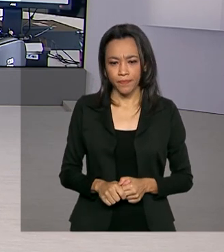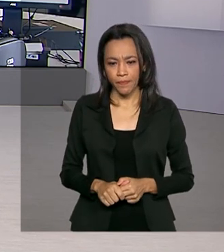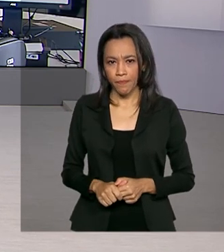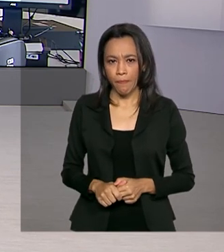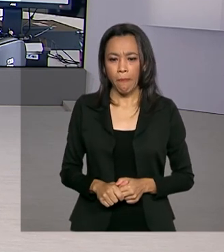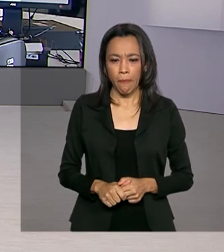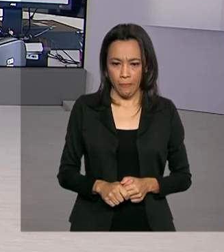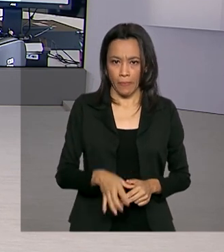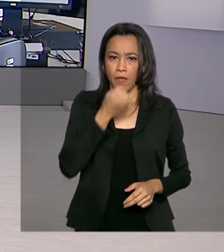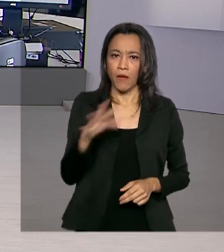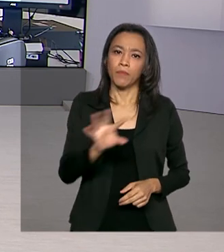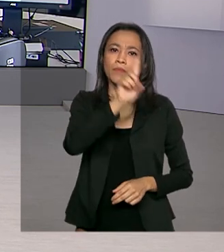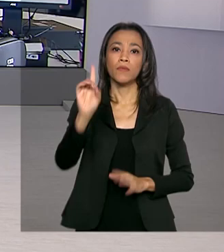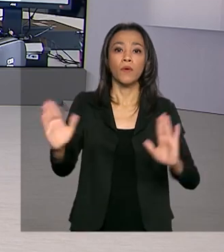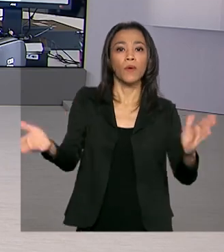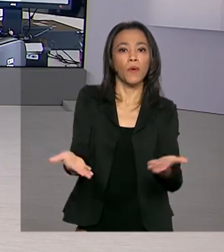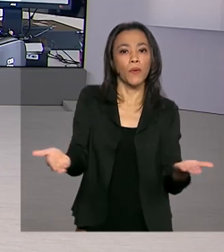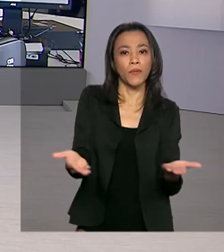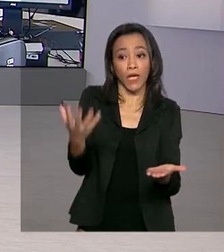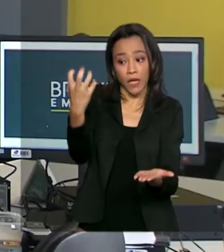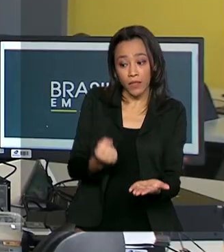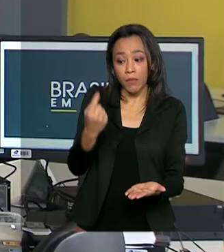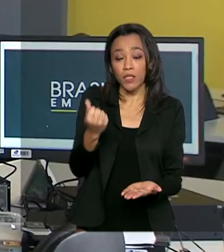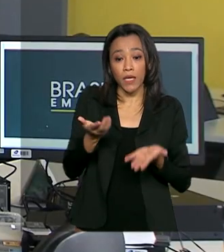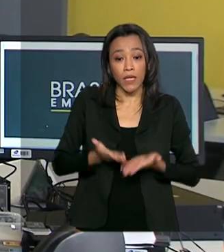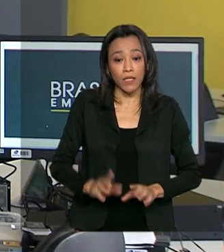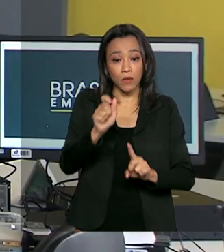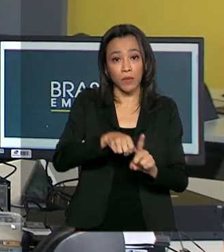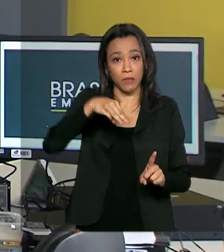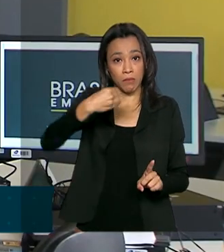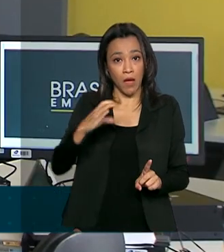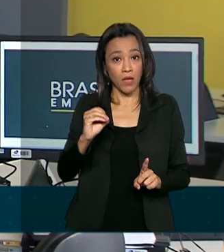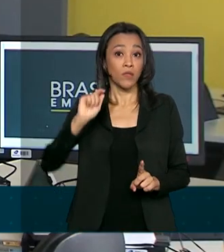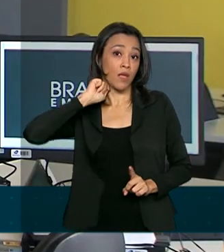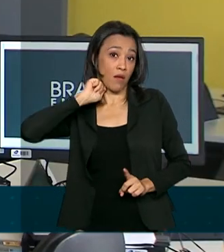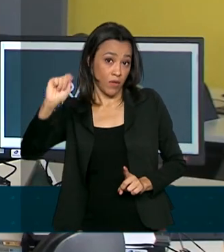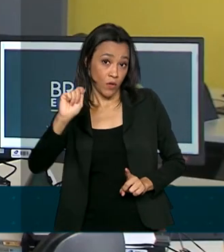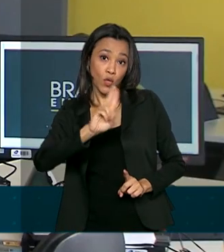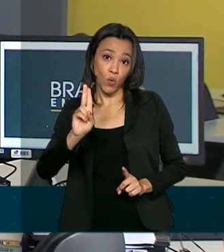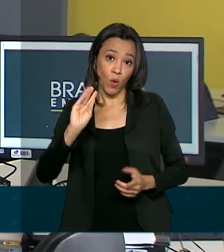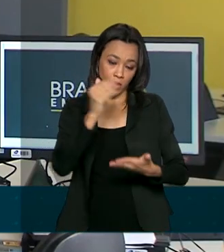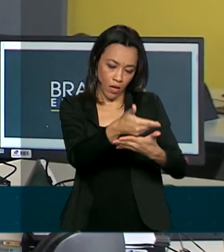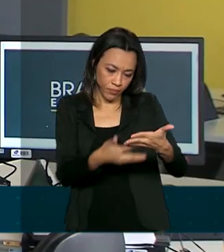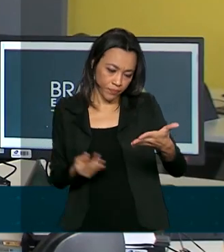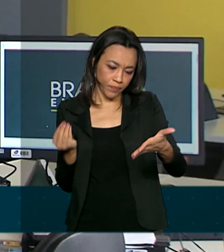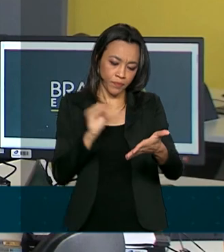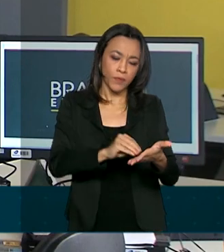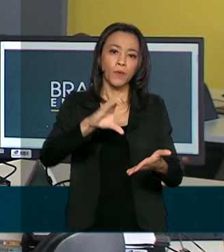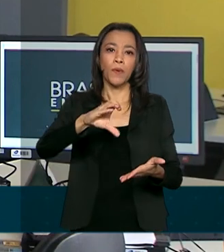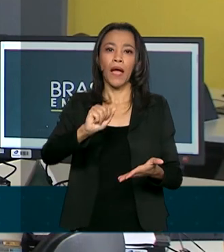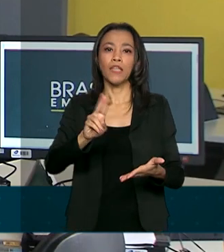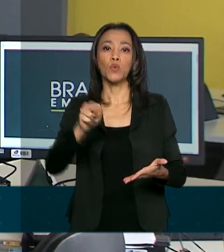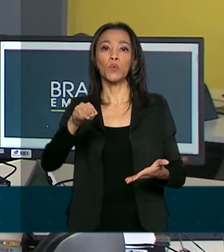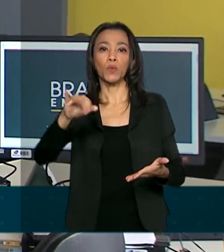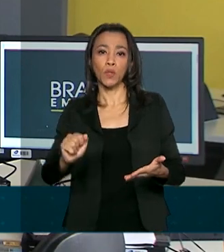Bom dia, Renata. Hoje recebem trabalhadores nascidos em março e abril que estão no cadastro único ou se inscreveram pelo site ou